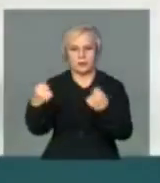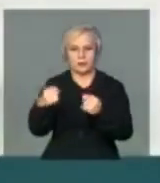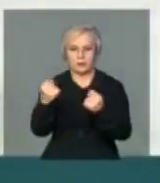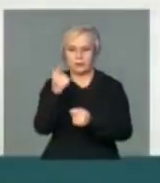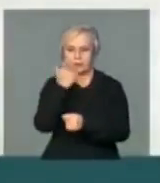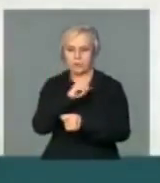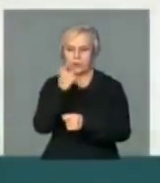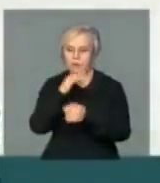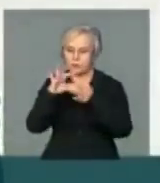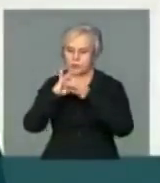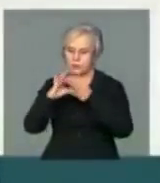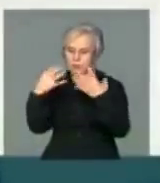conceder essa autorização. Obrigado.